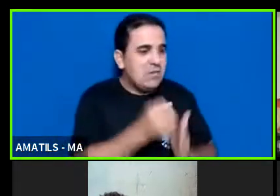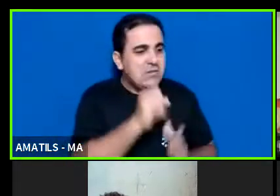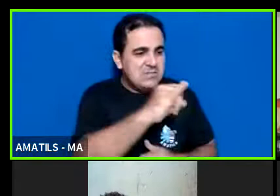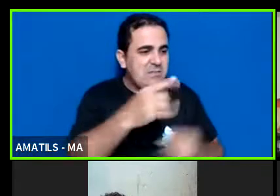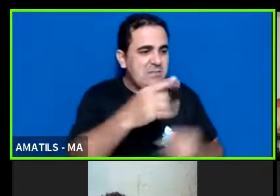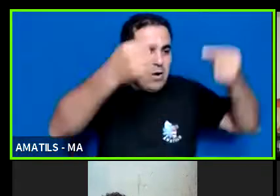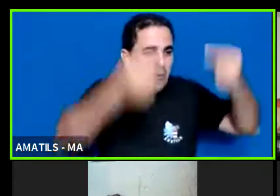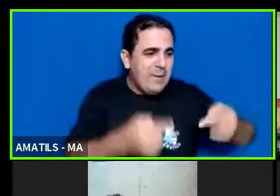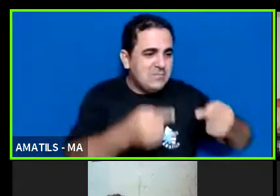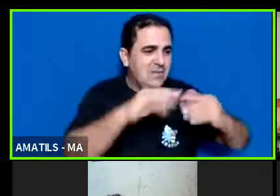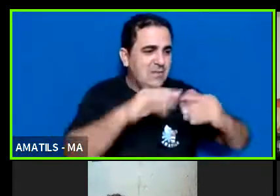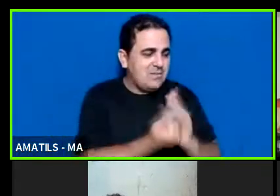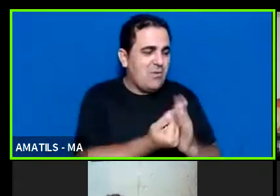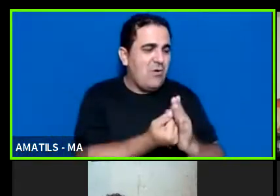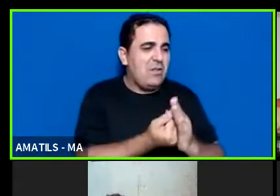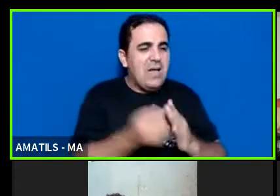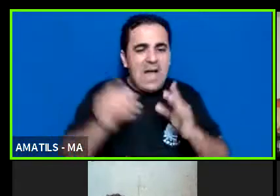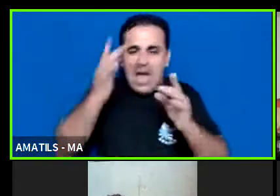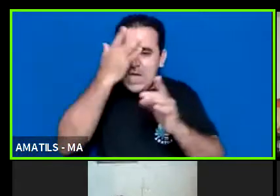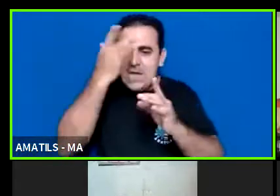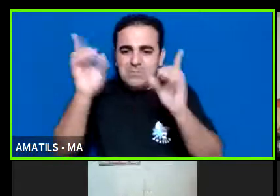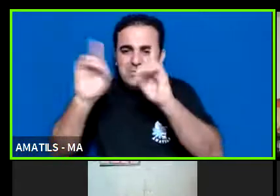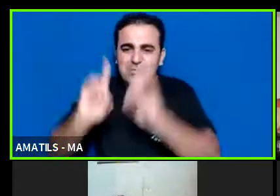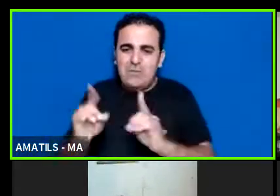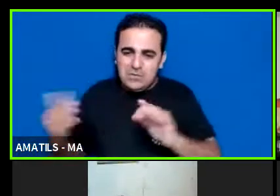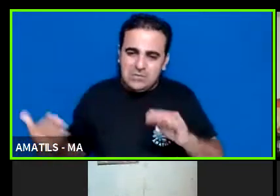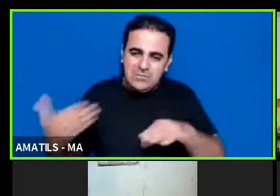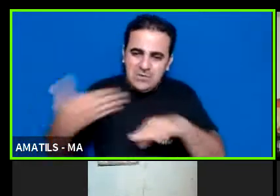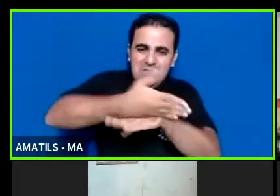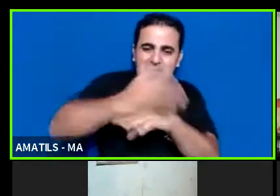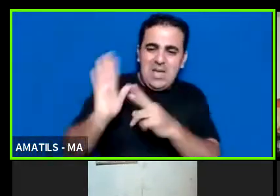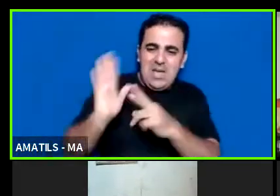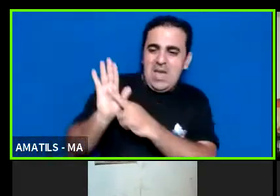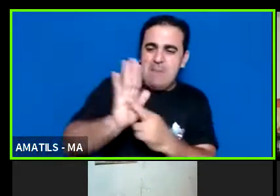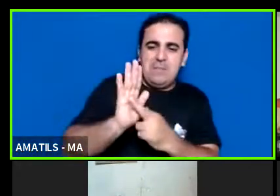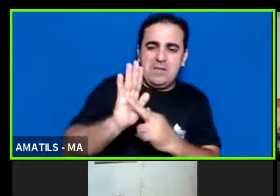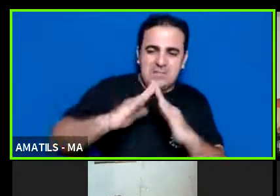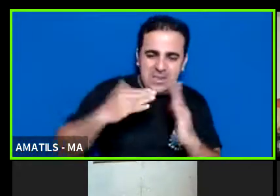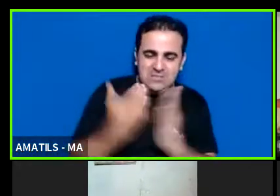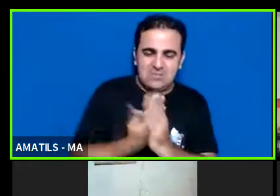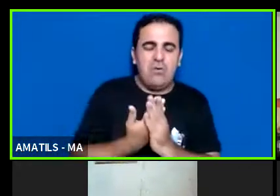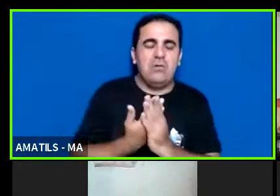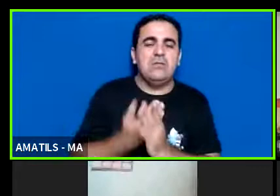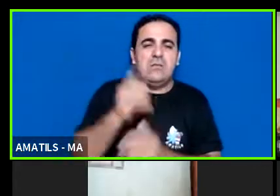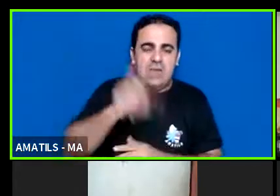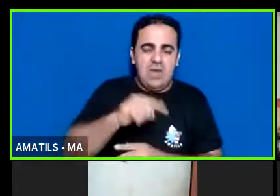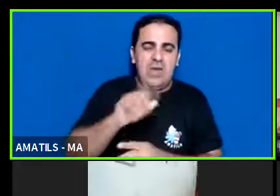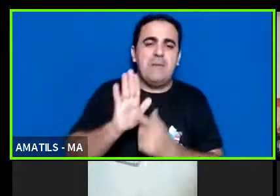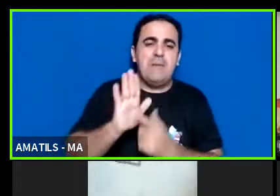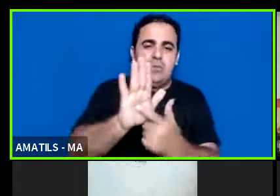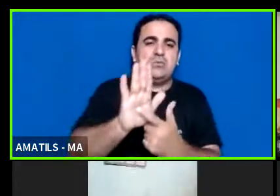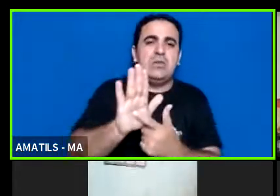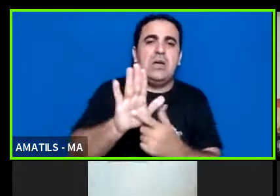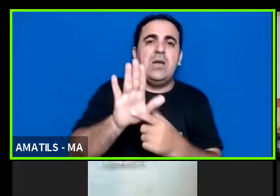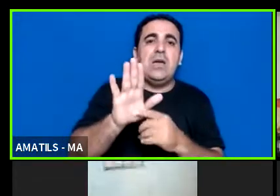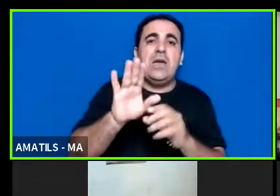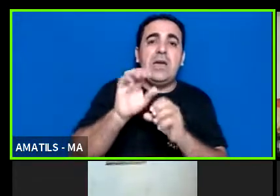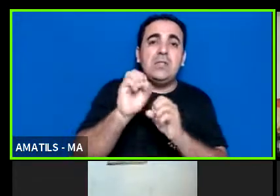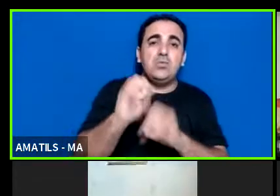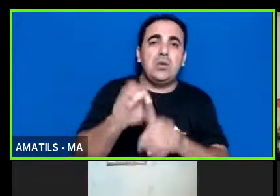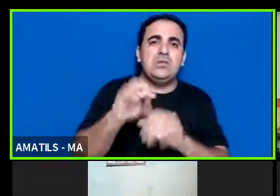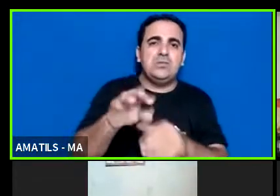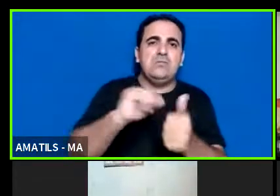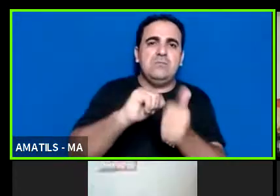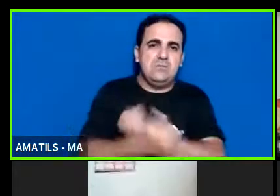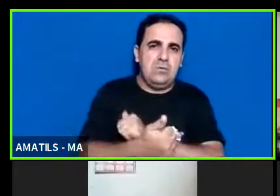eles participarão dessa competição representando as suas escolas manifestação esportiva educacional não ele está fora da